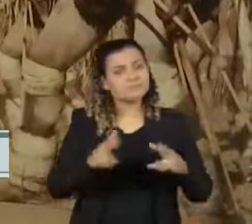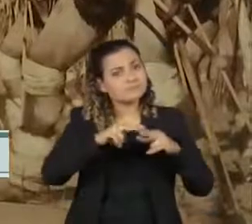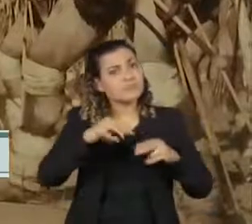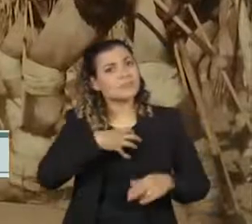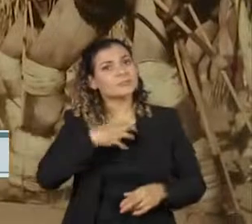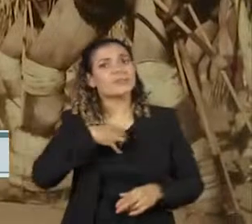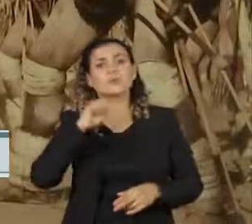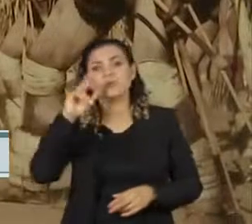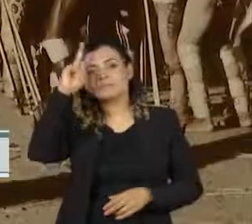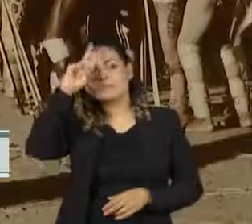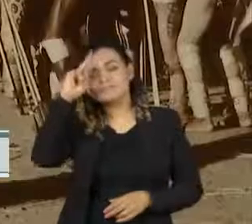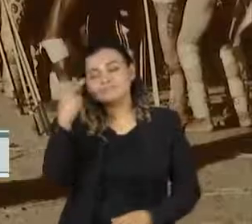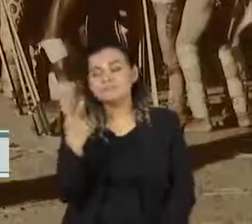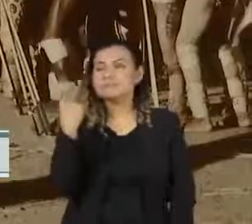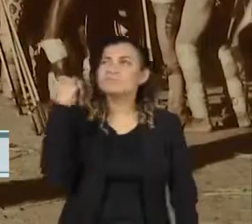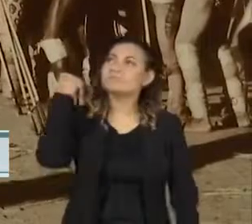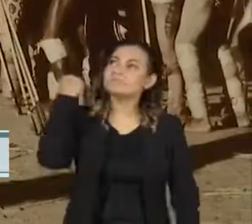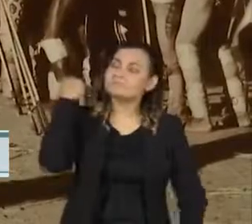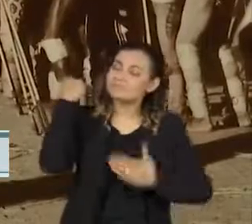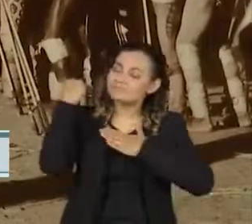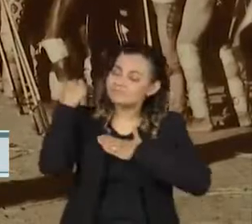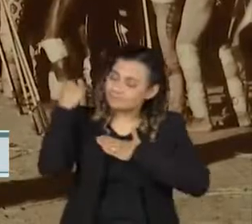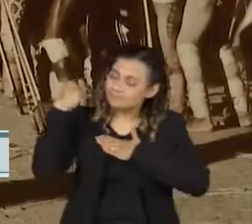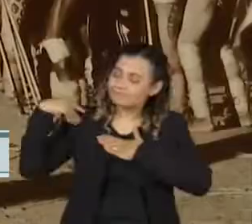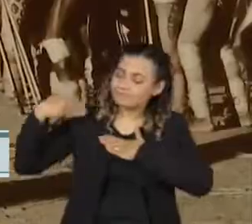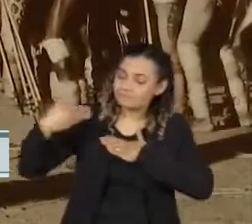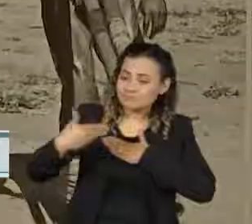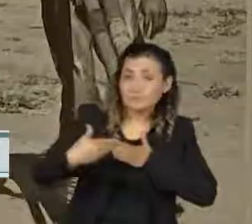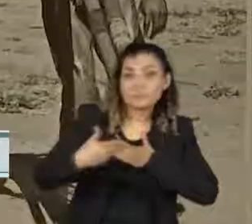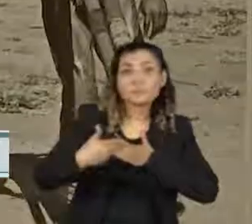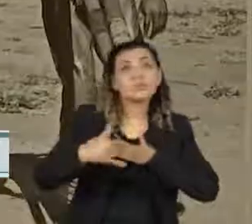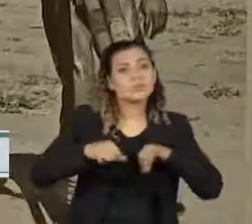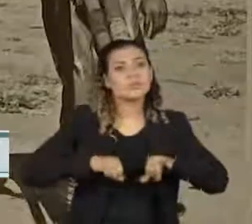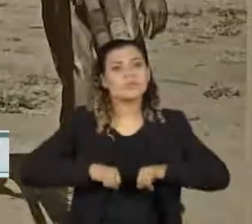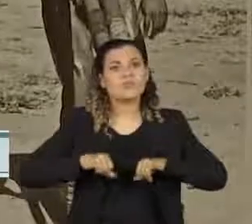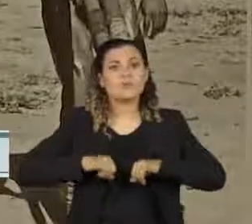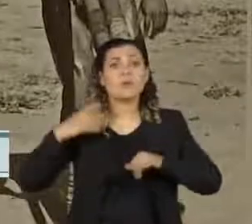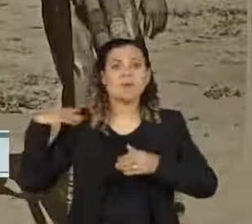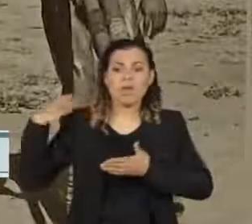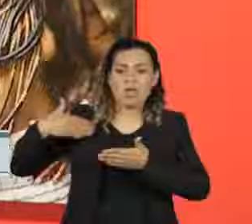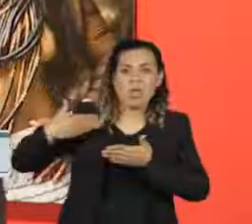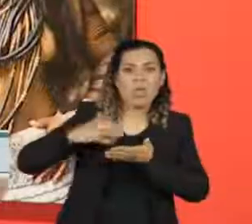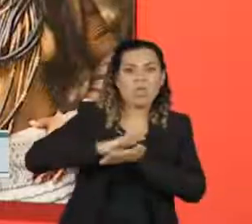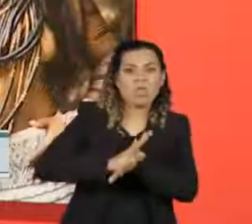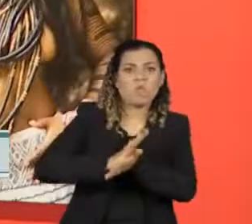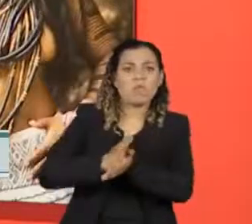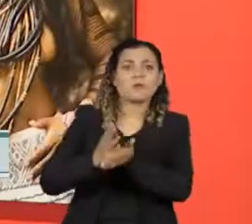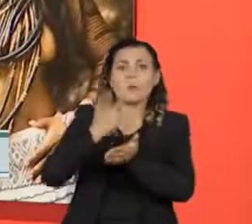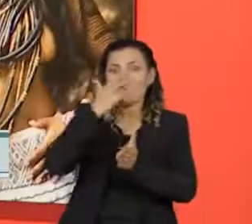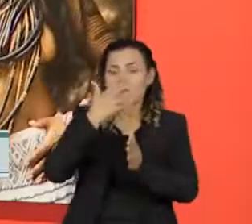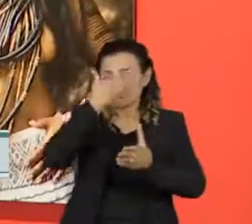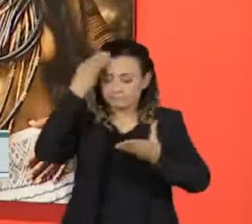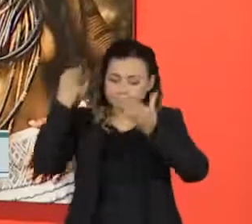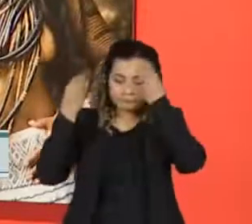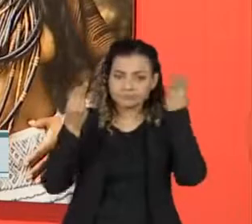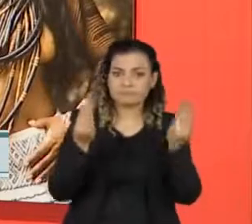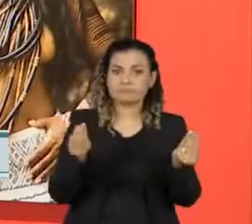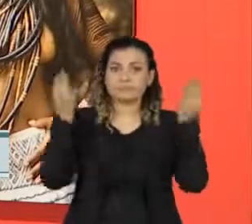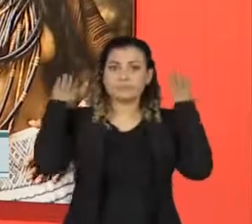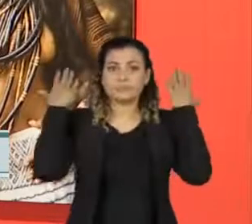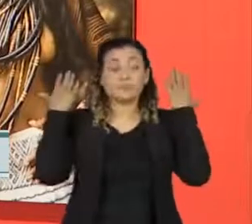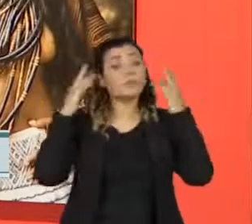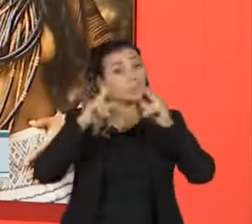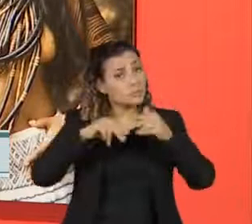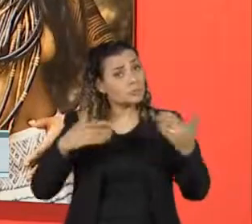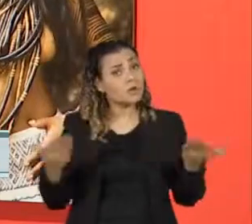é uma forma de resgatar a memória desses povos, que sofreu um apagamento ao longo das décadas. A gente pode ser reconhecido através disso,